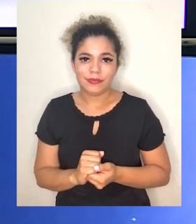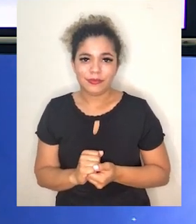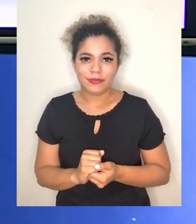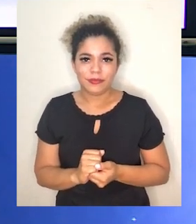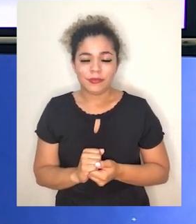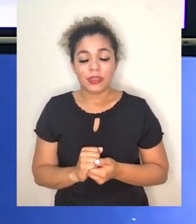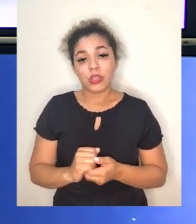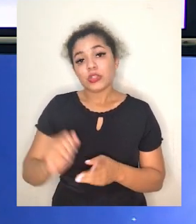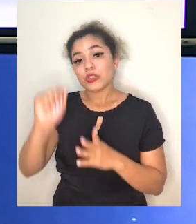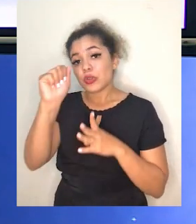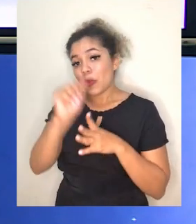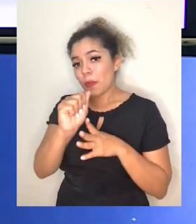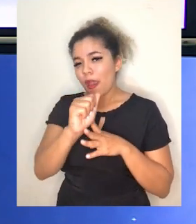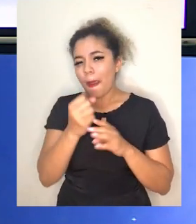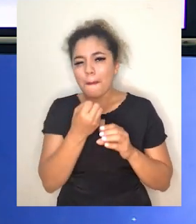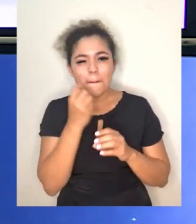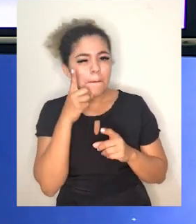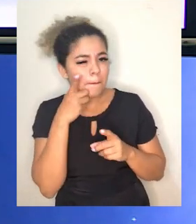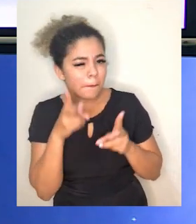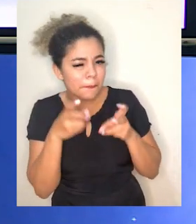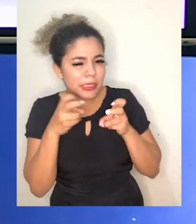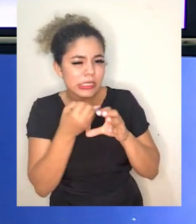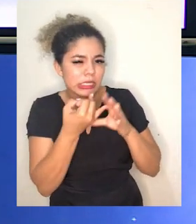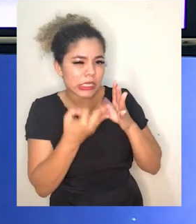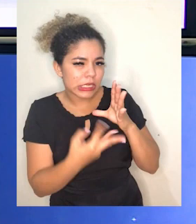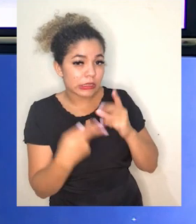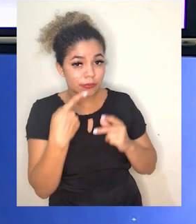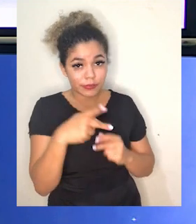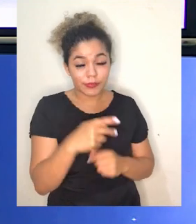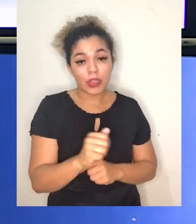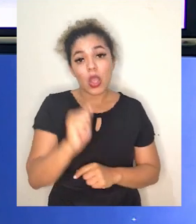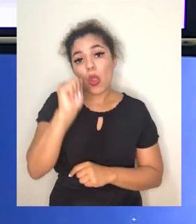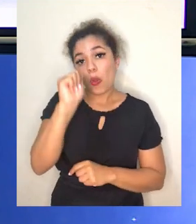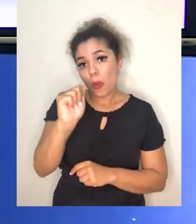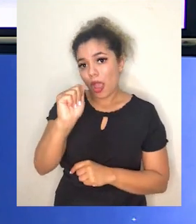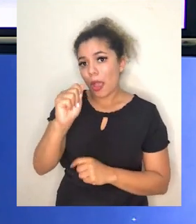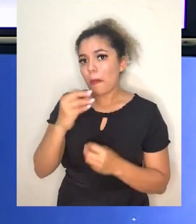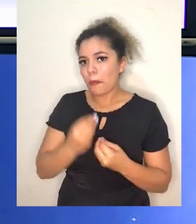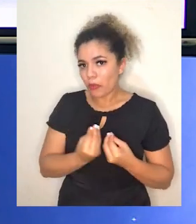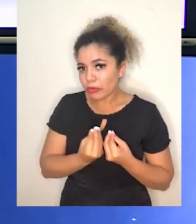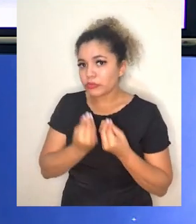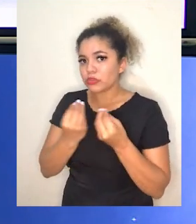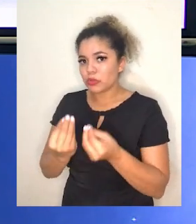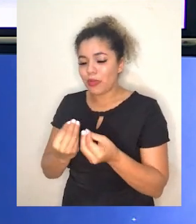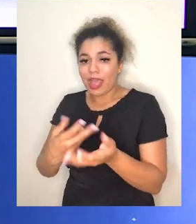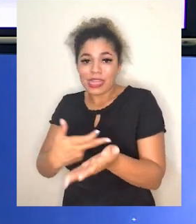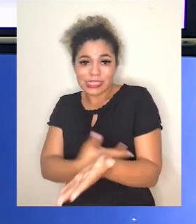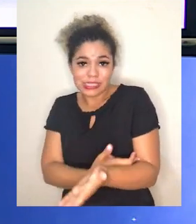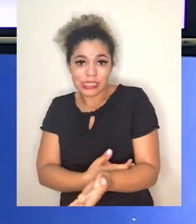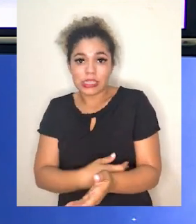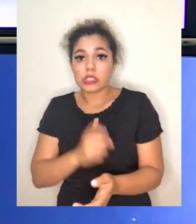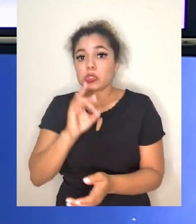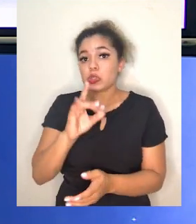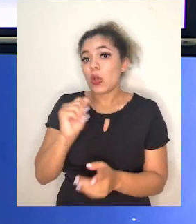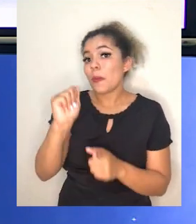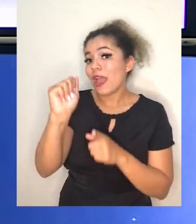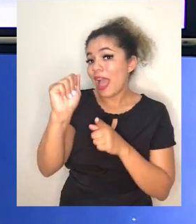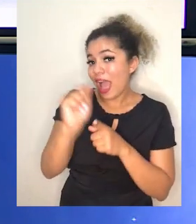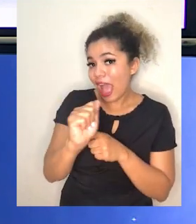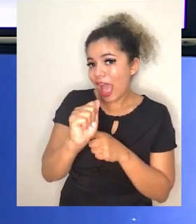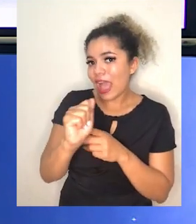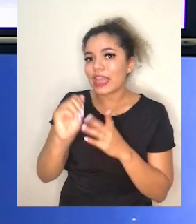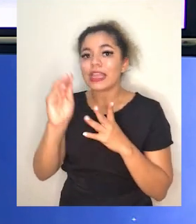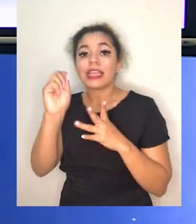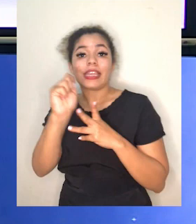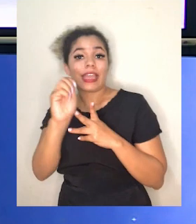Tipo A. Vamos observar com mais atenção. Tipo A pode doar para pessoas do sangue A e para pessoas do sangue AB.